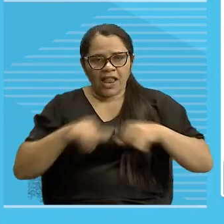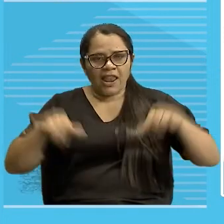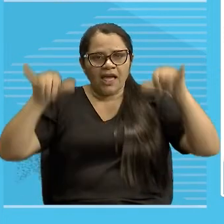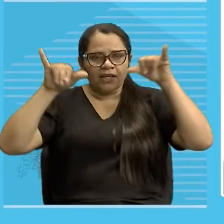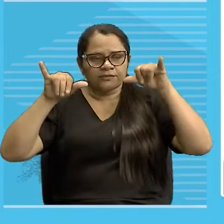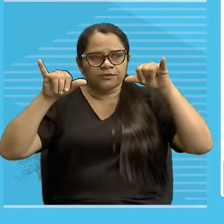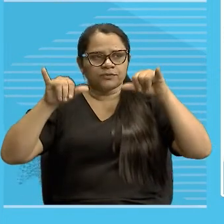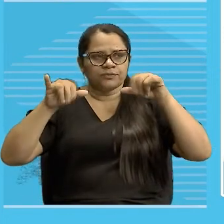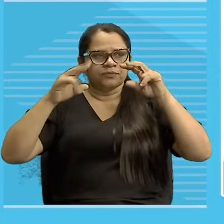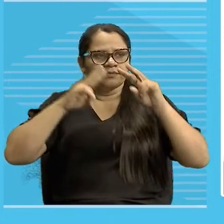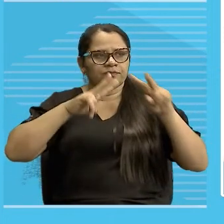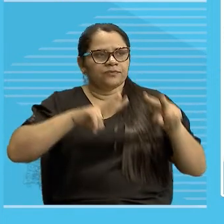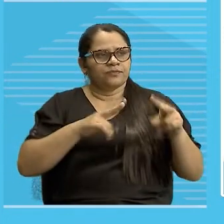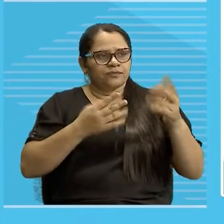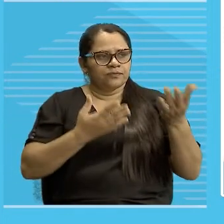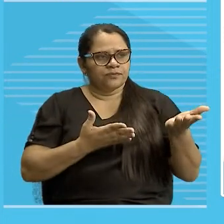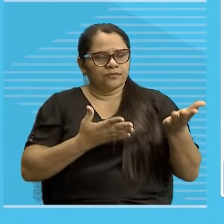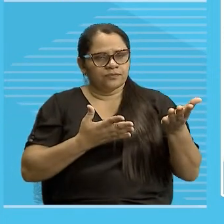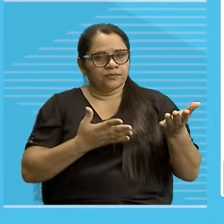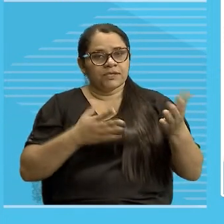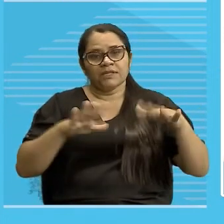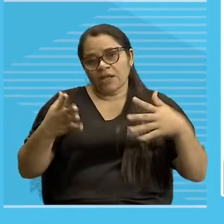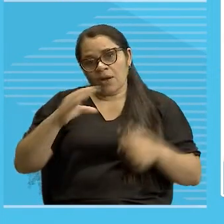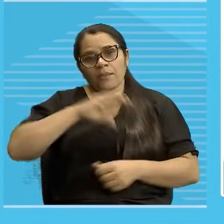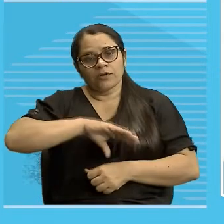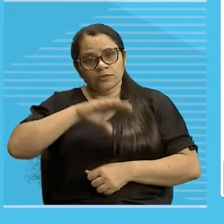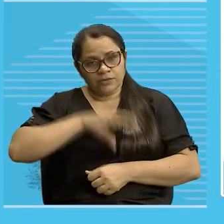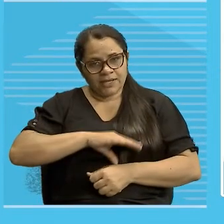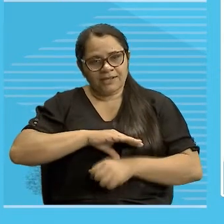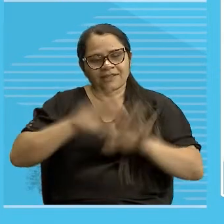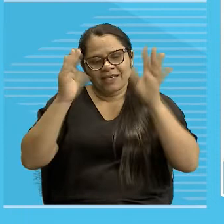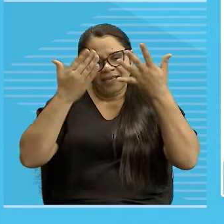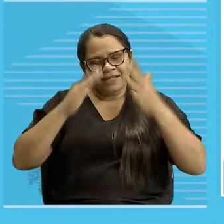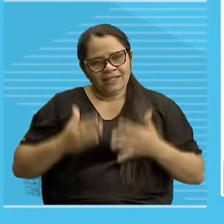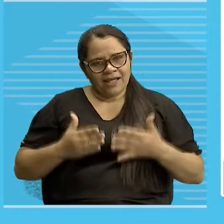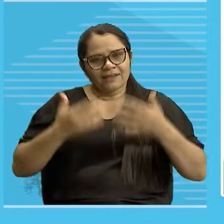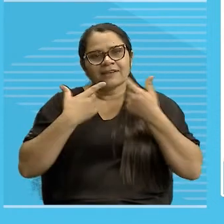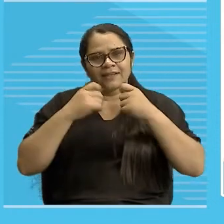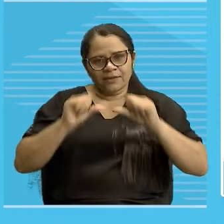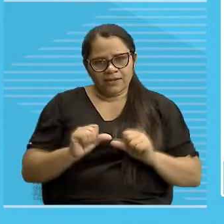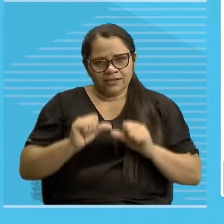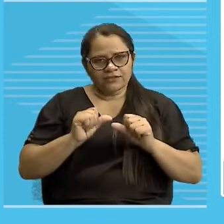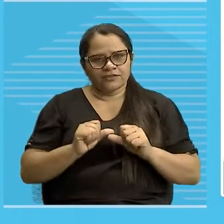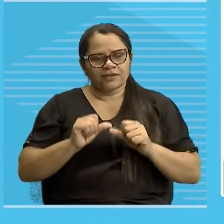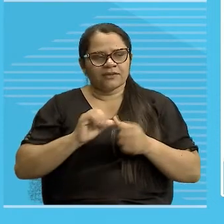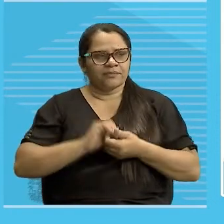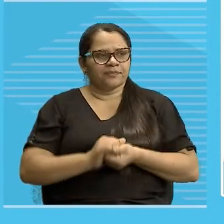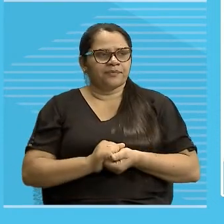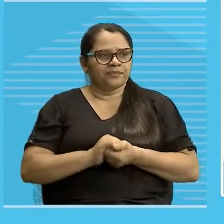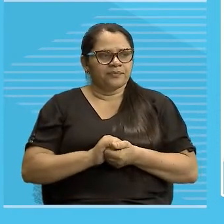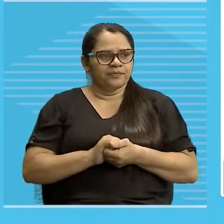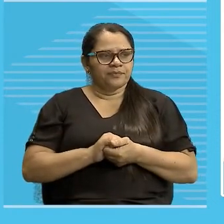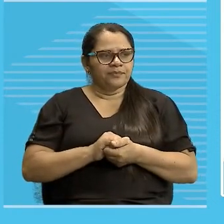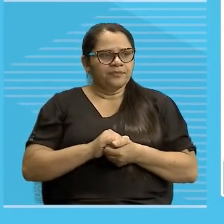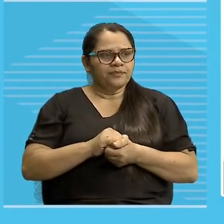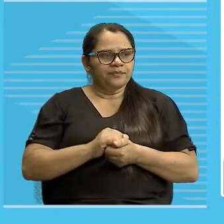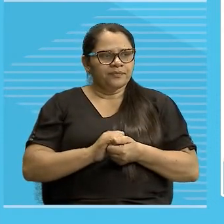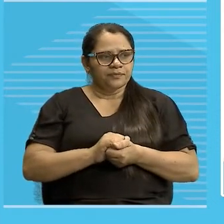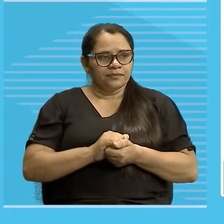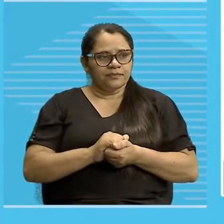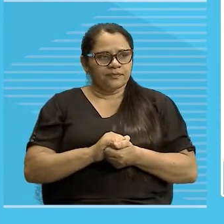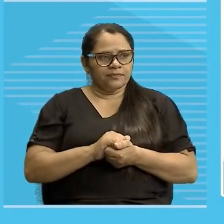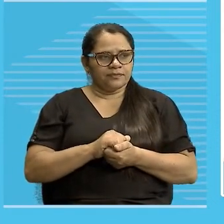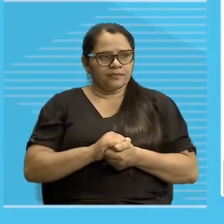É, língua portuguesa e suas artimanhas, deixa eu apagar aqui meu exemplo do Natal, tem um aqui pra gente